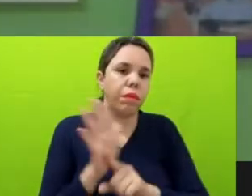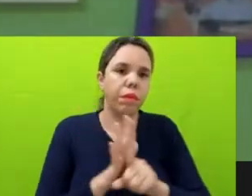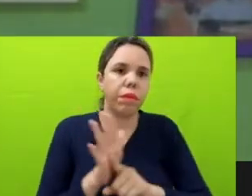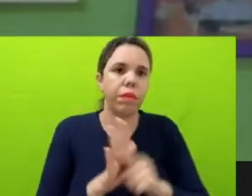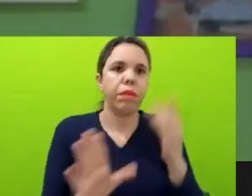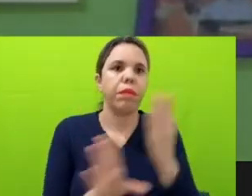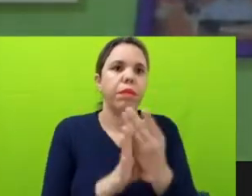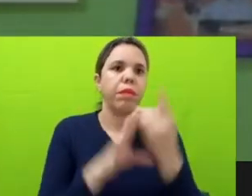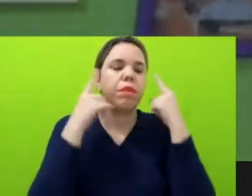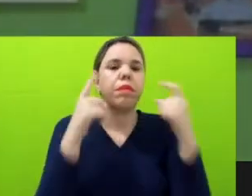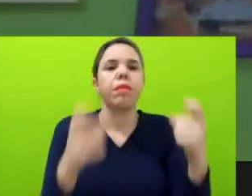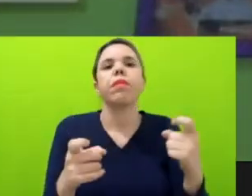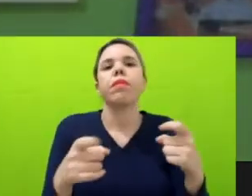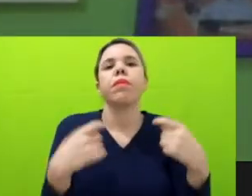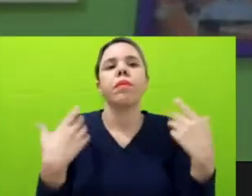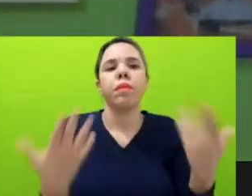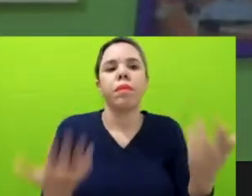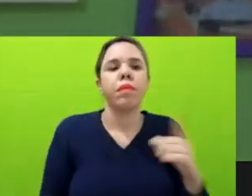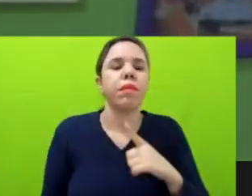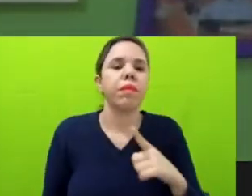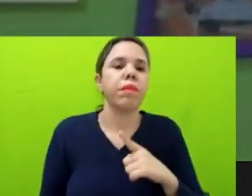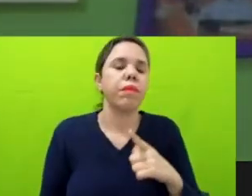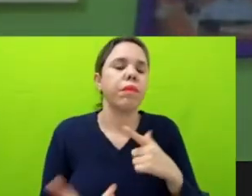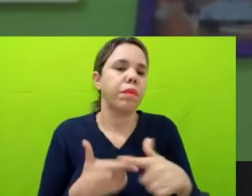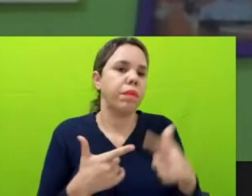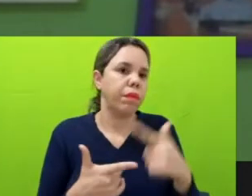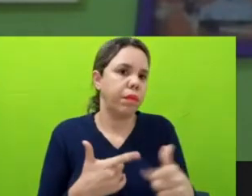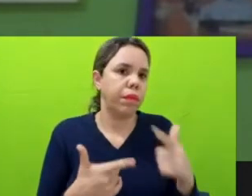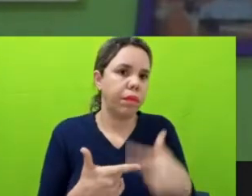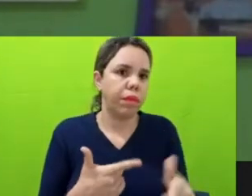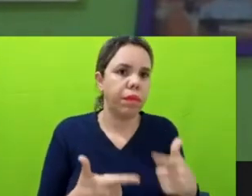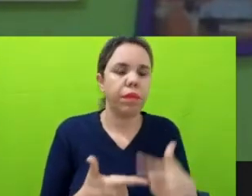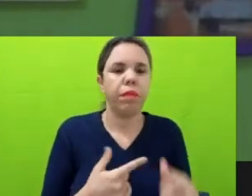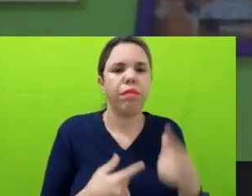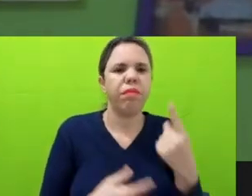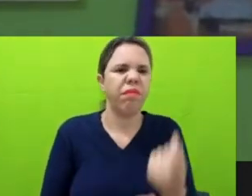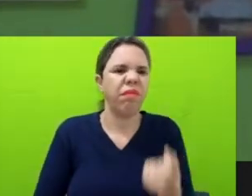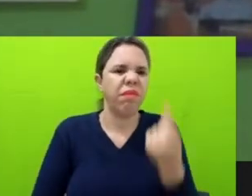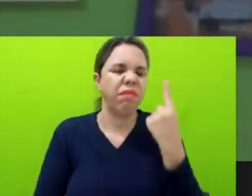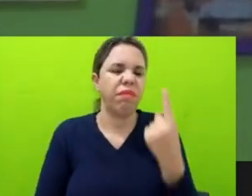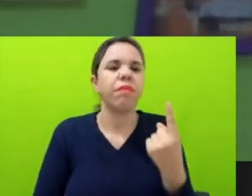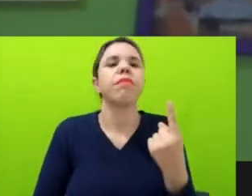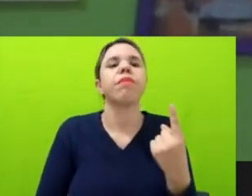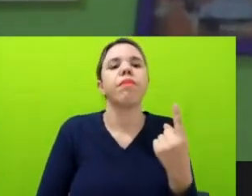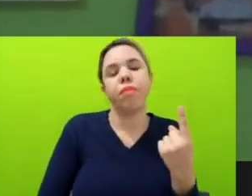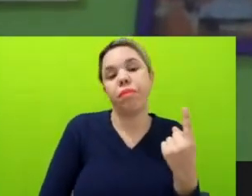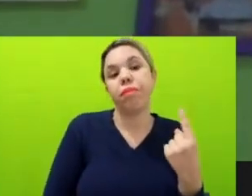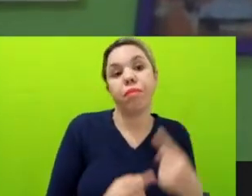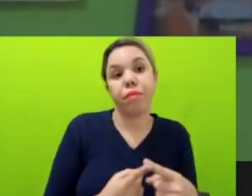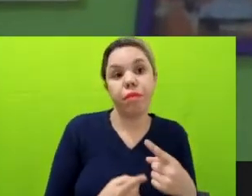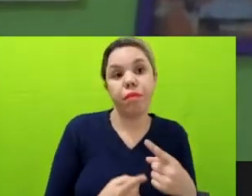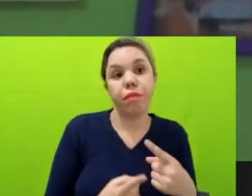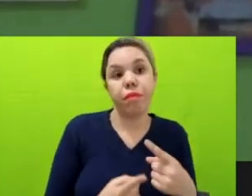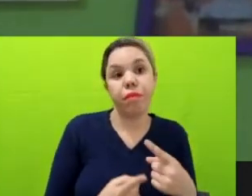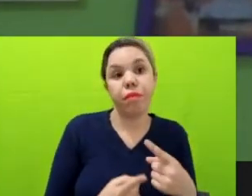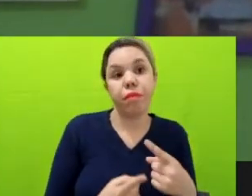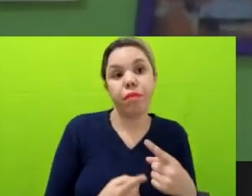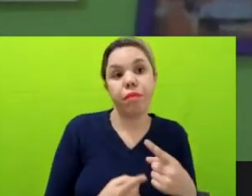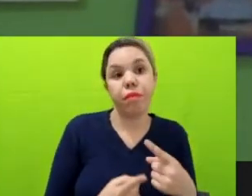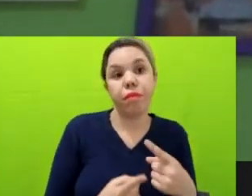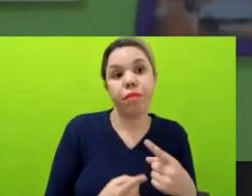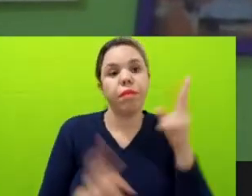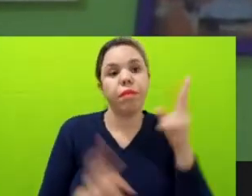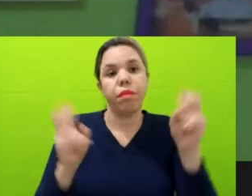caso bastante estranho para a gente, né, porque quando a repórter Maria Fernanda Ribeiro foi solicitar a estatística da Secretaria de